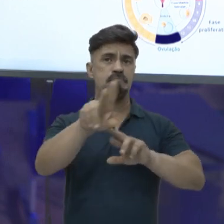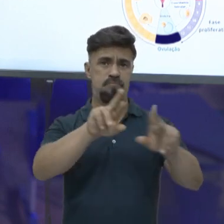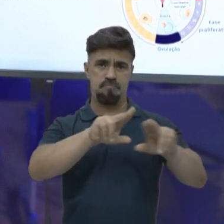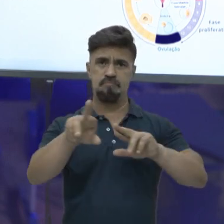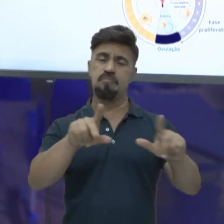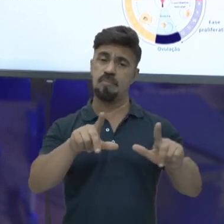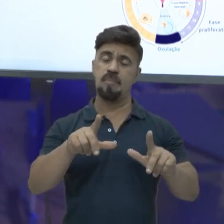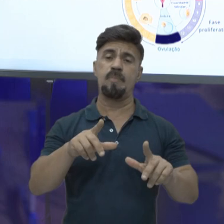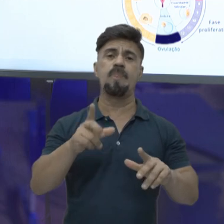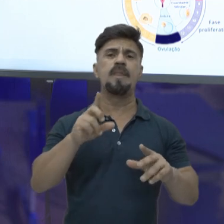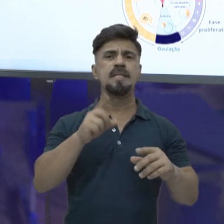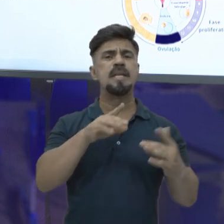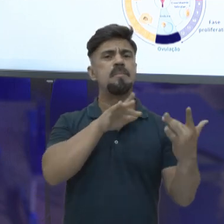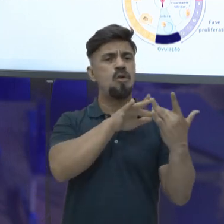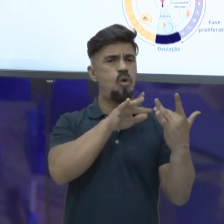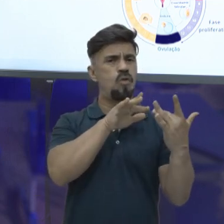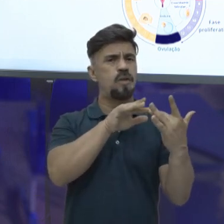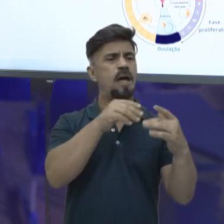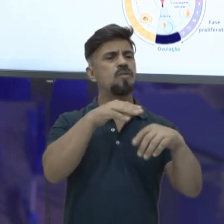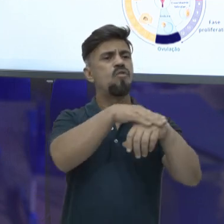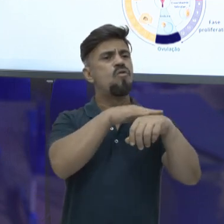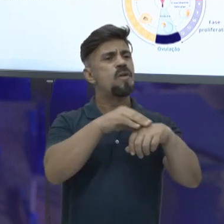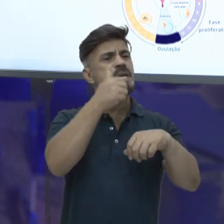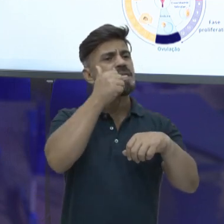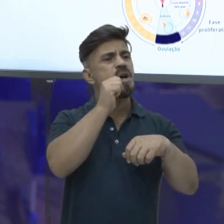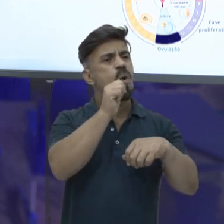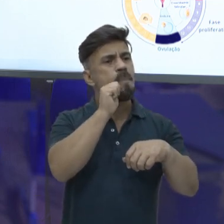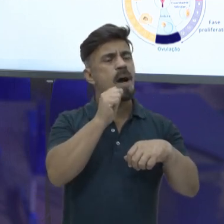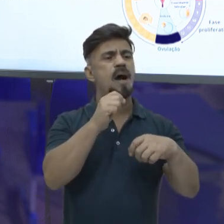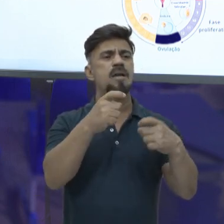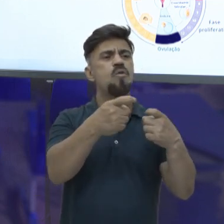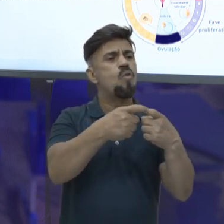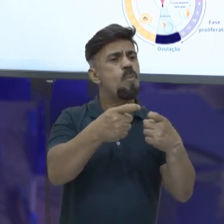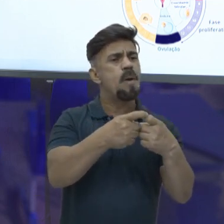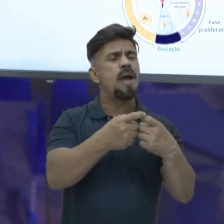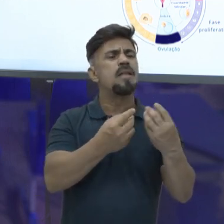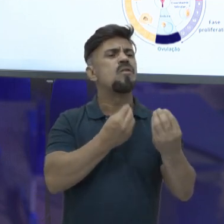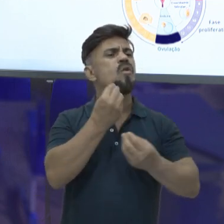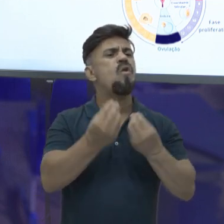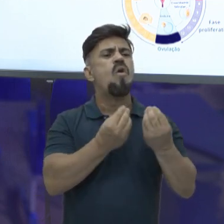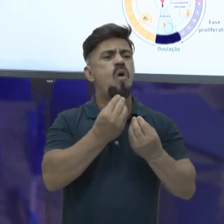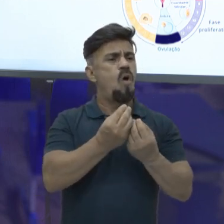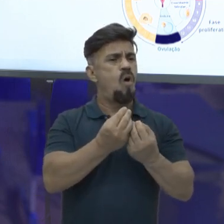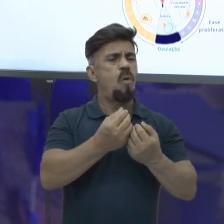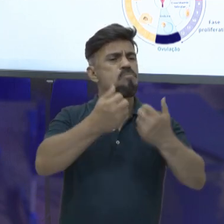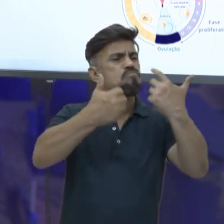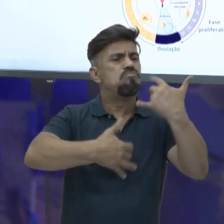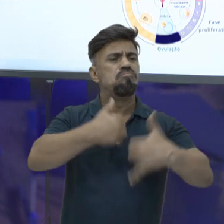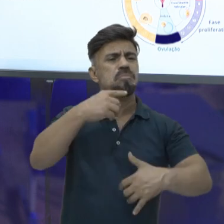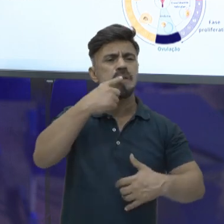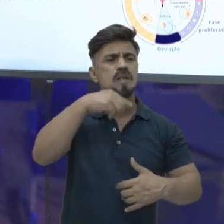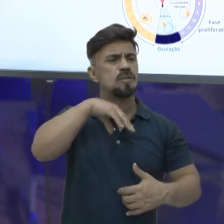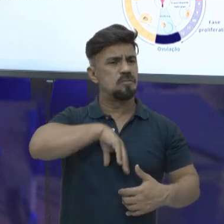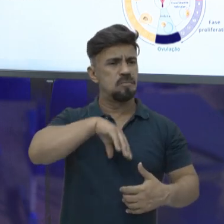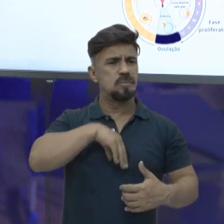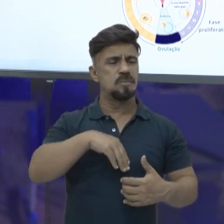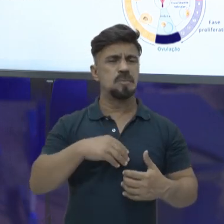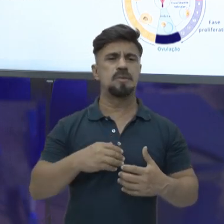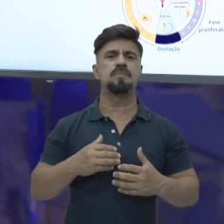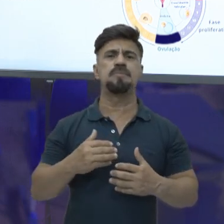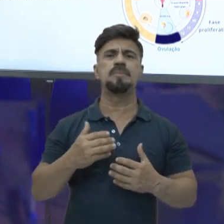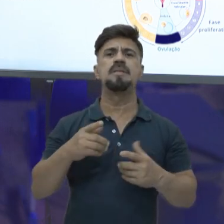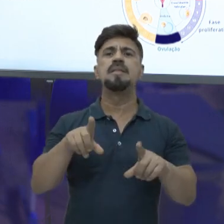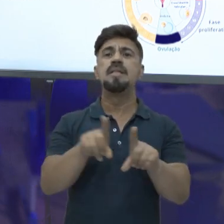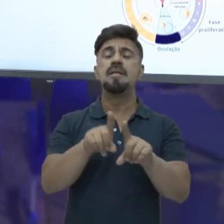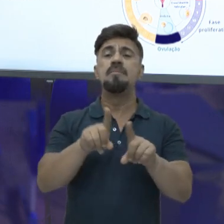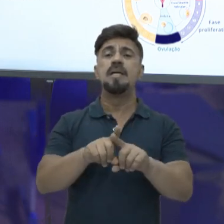sempre entre em contato com a mãe de vocês, com o ginecologista, pra poder entender como funciona o seu ciclo menstrual. Além disso, quem